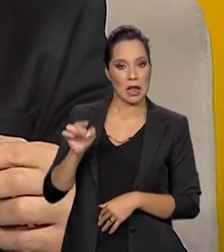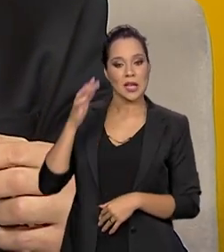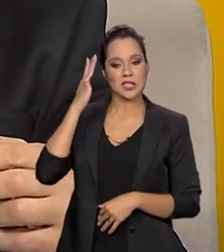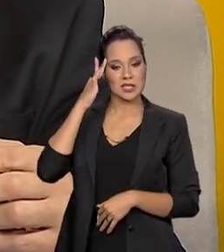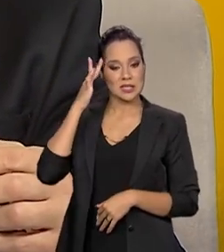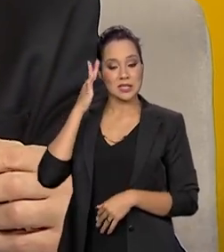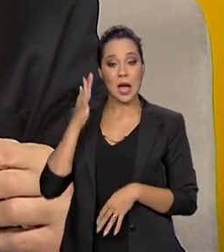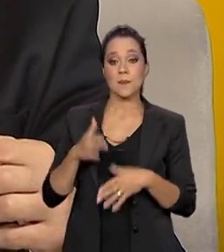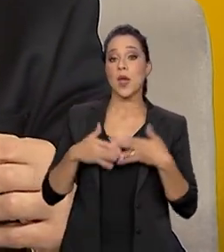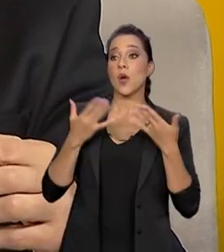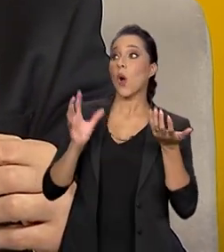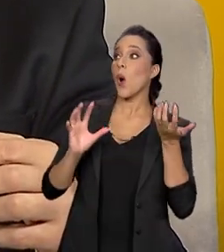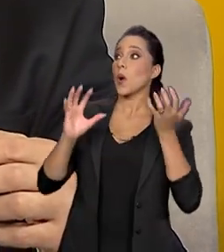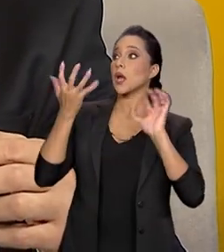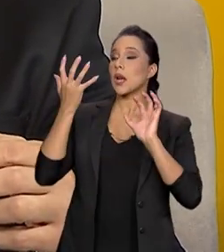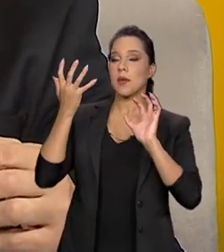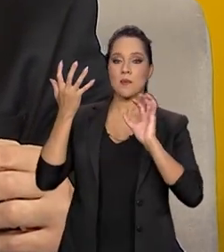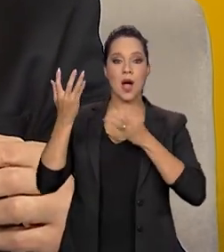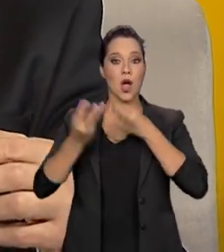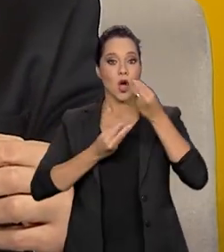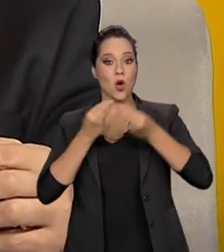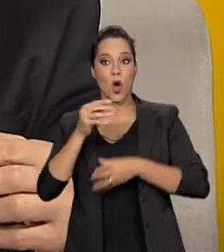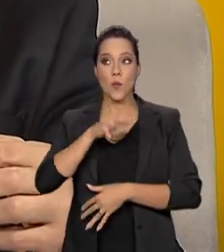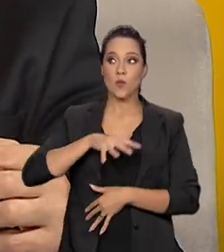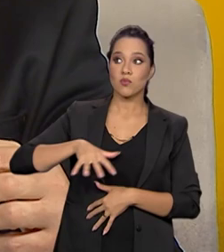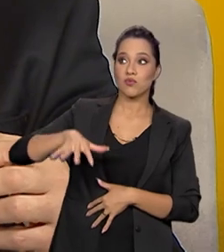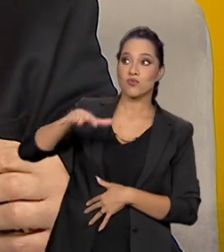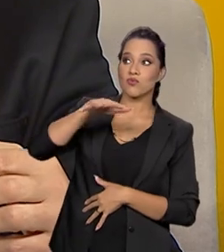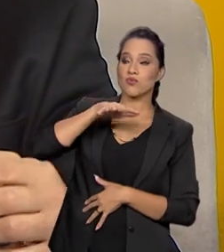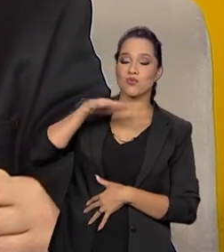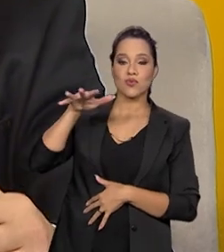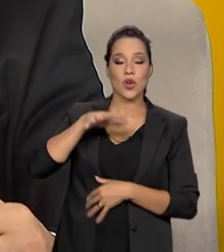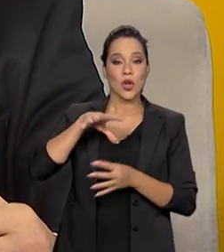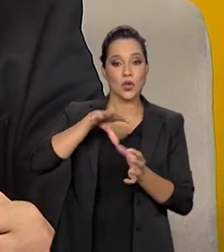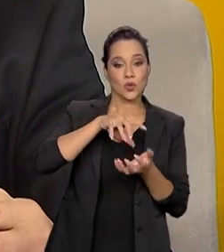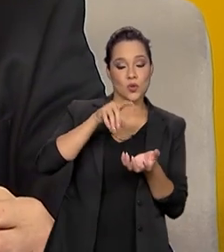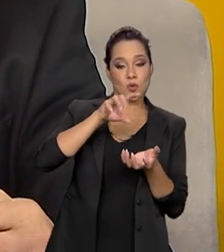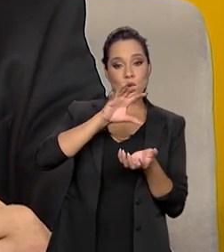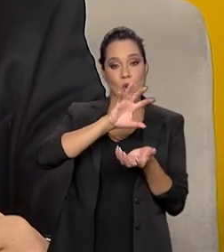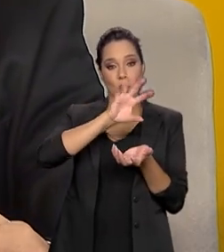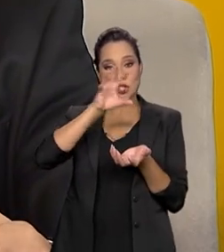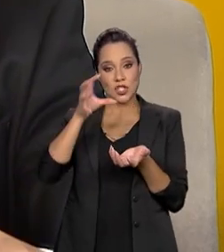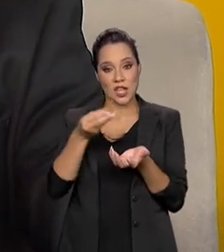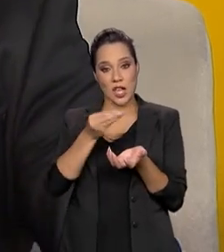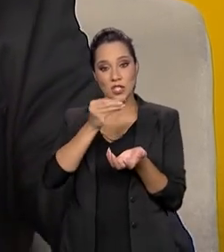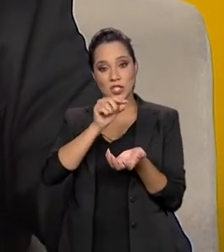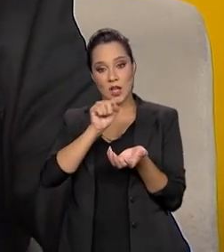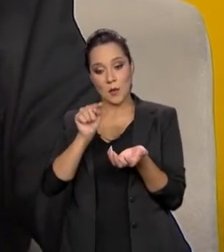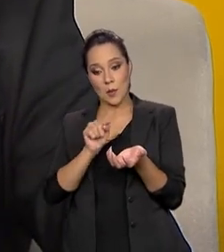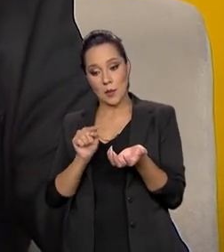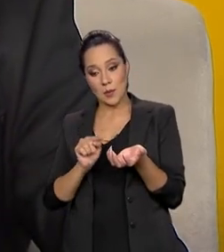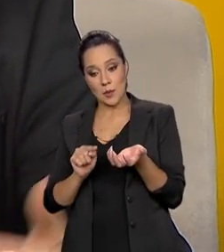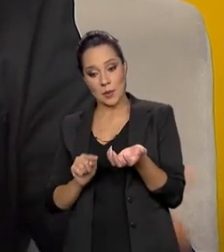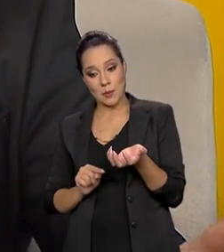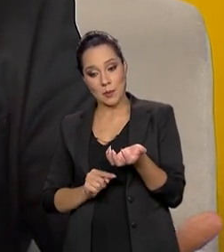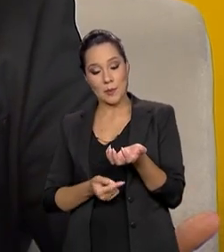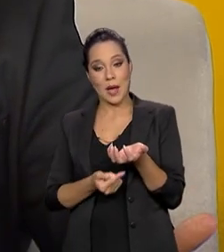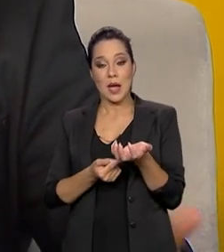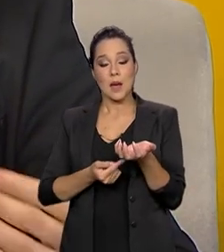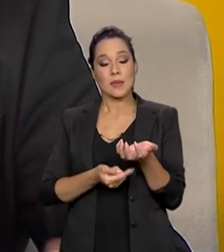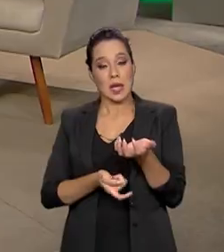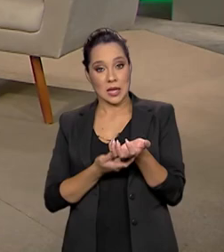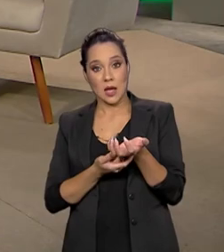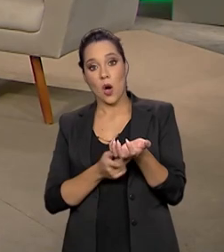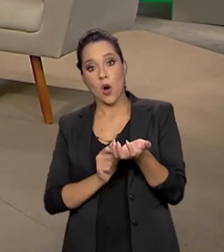qual é o clima, a atmosfera ali que vai interferir do continente também para a América